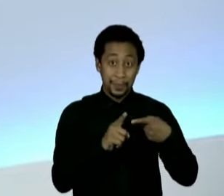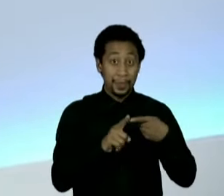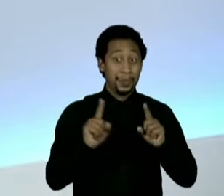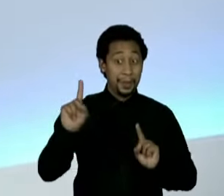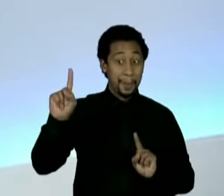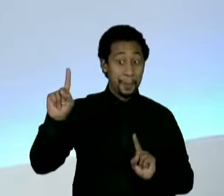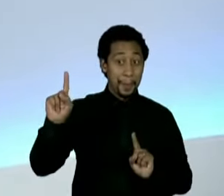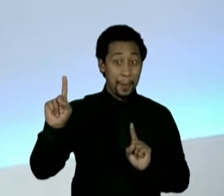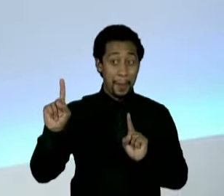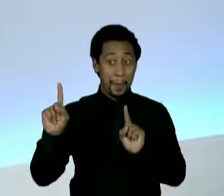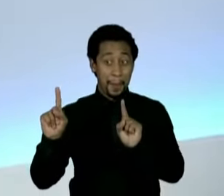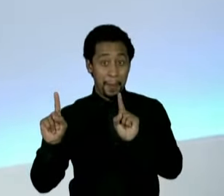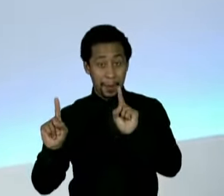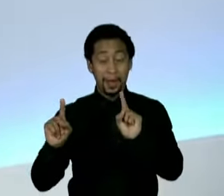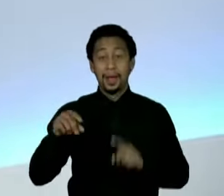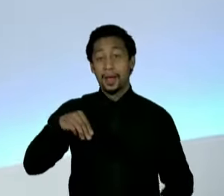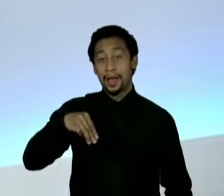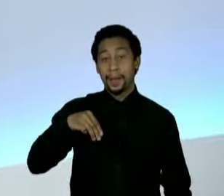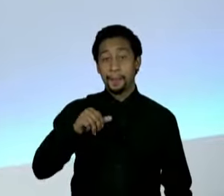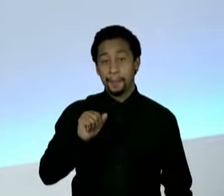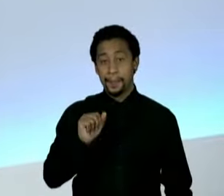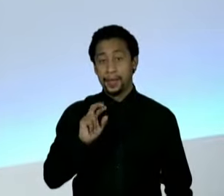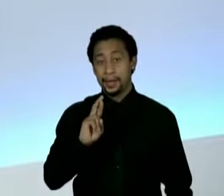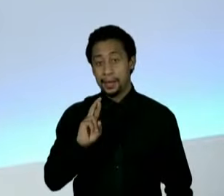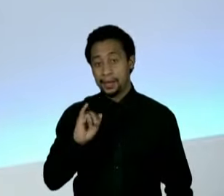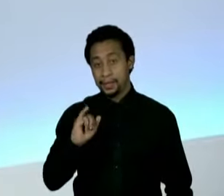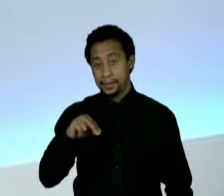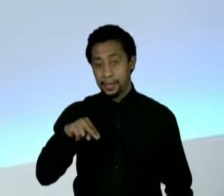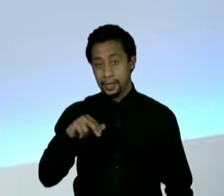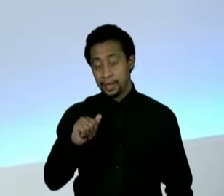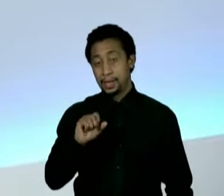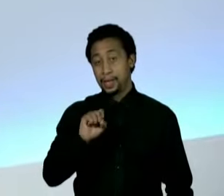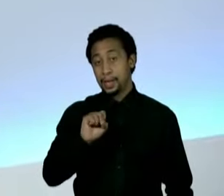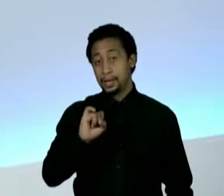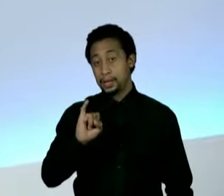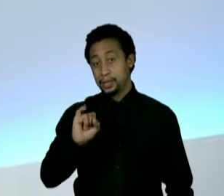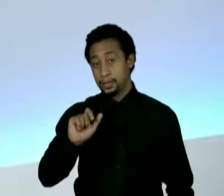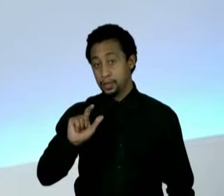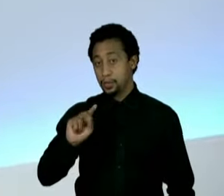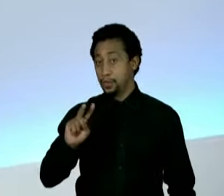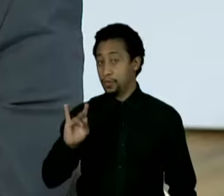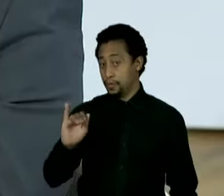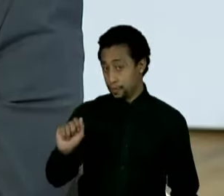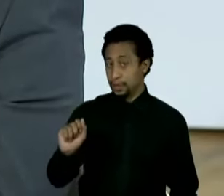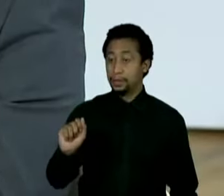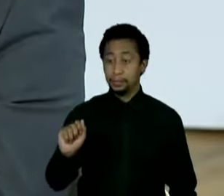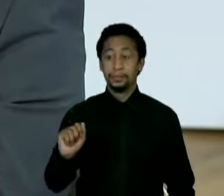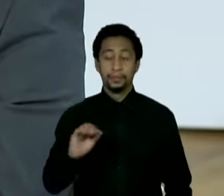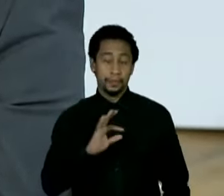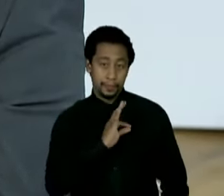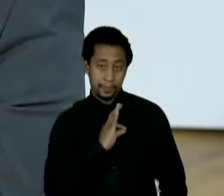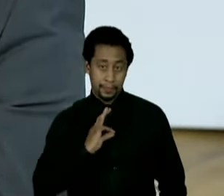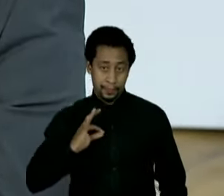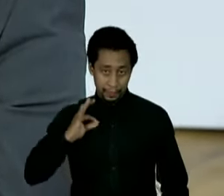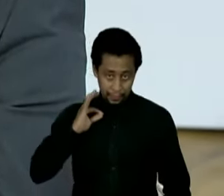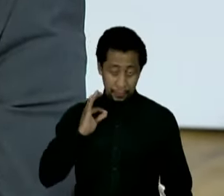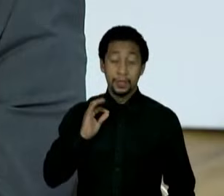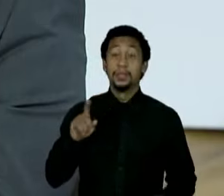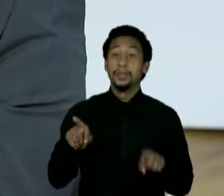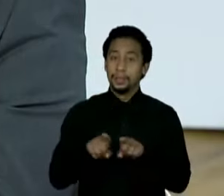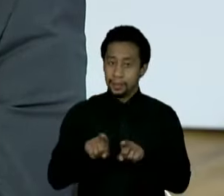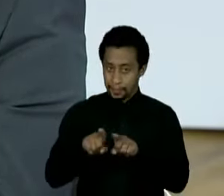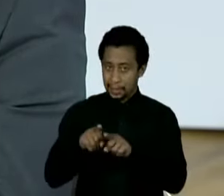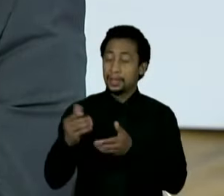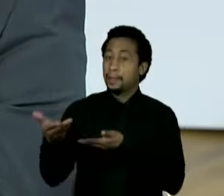Silva. A rede oficializou o apoio na última semana e agora eles têm conversado. E o Haddad também tem conversado com dirigentes do União